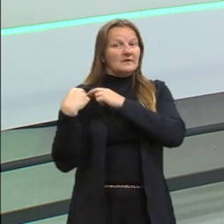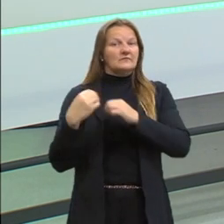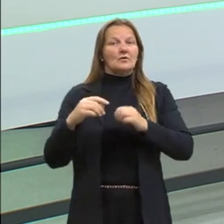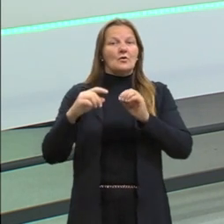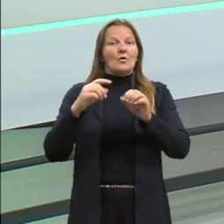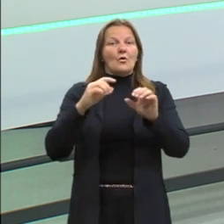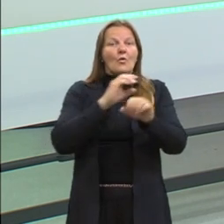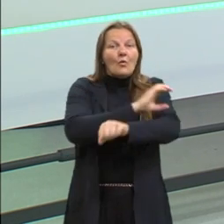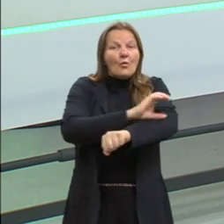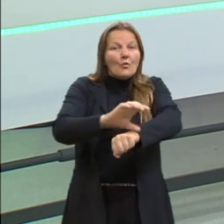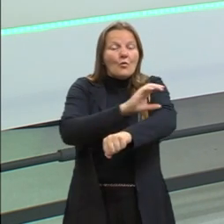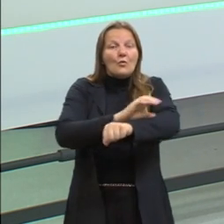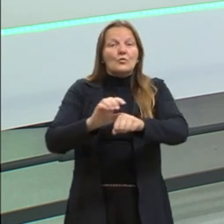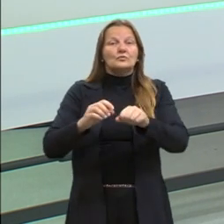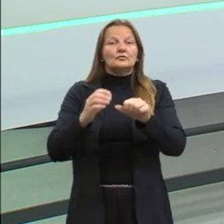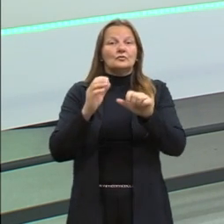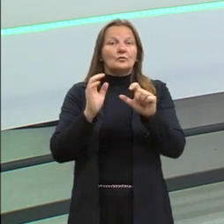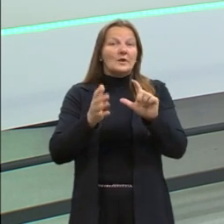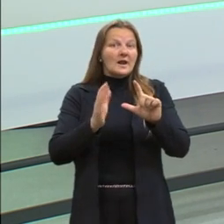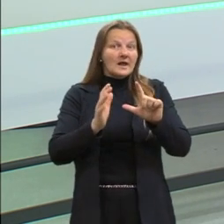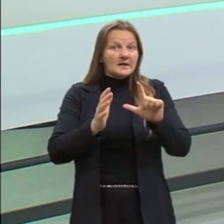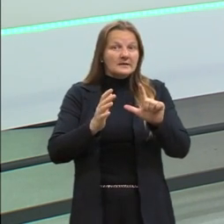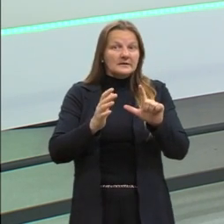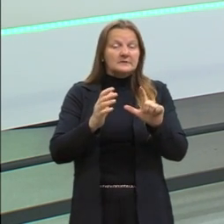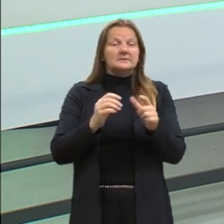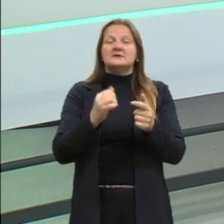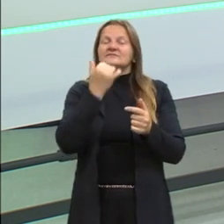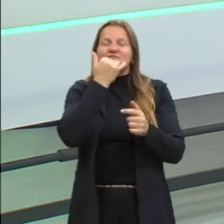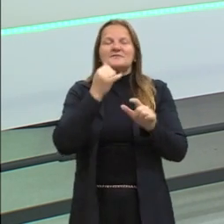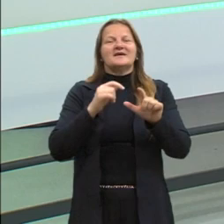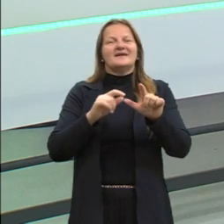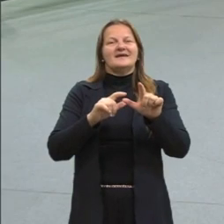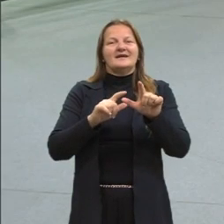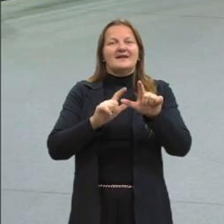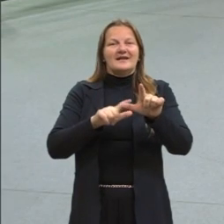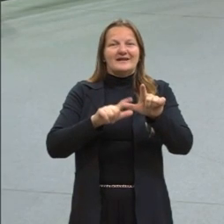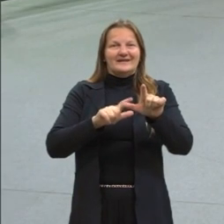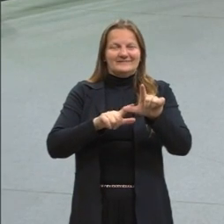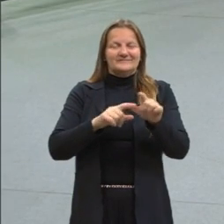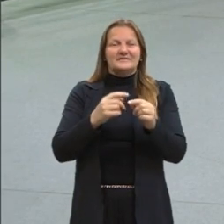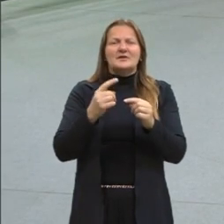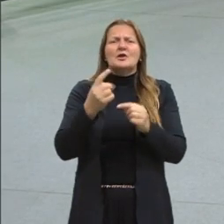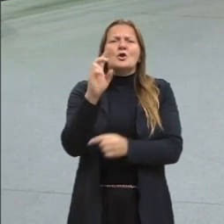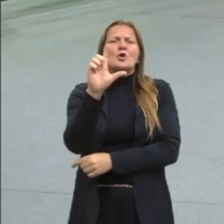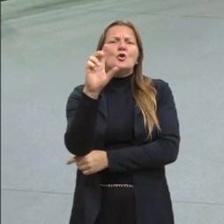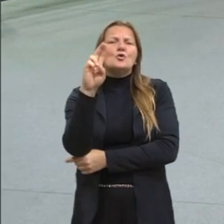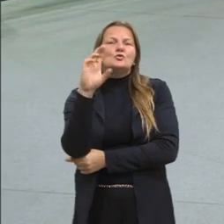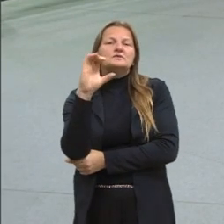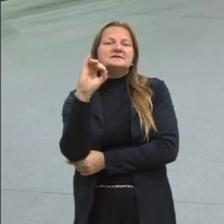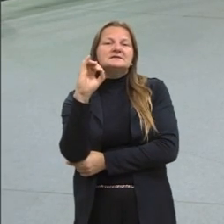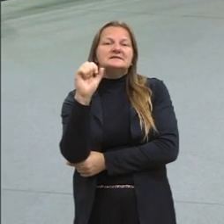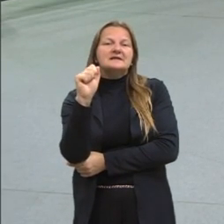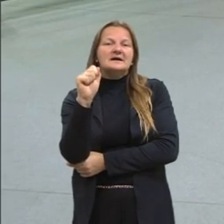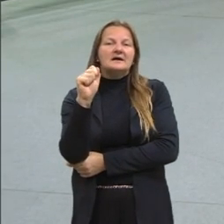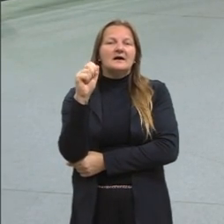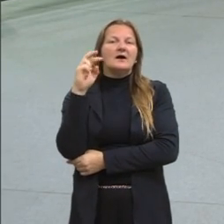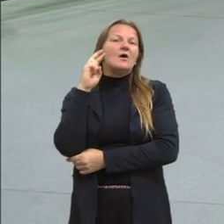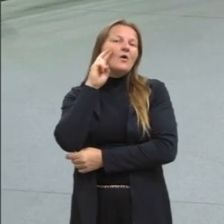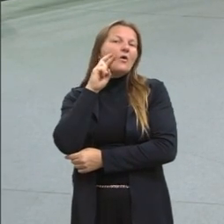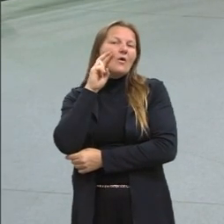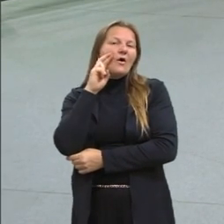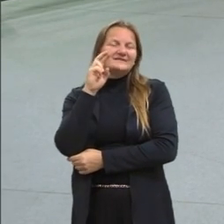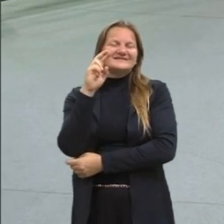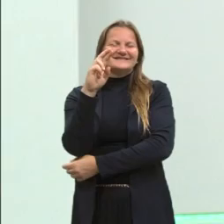letras da Universidade La Salle, que é a professora Lúcia Rosa. Olá, eu sou a professora